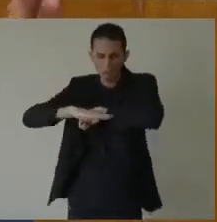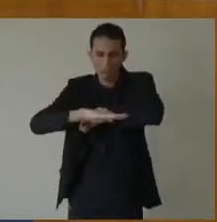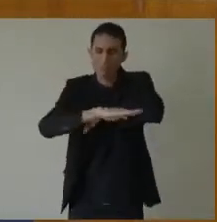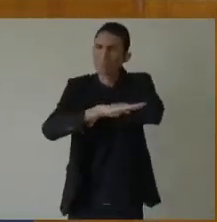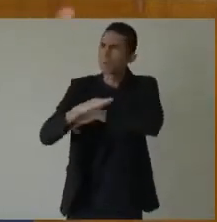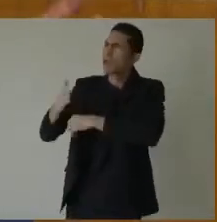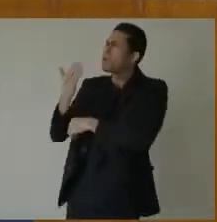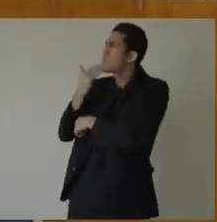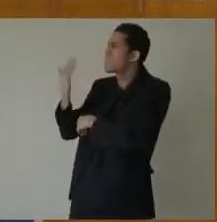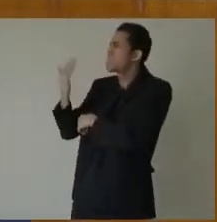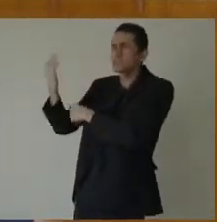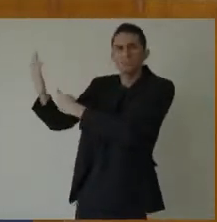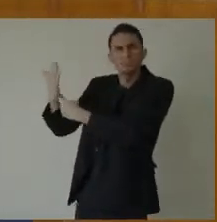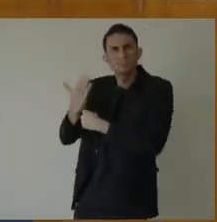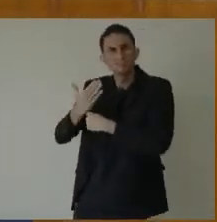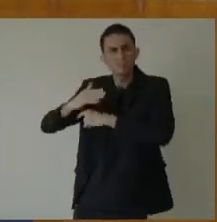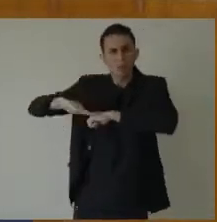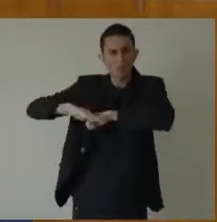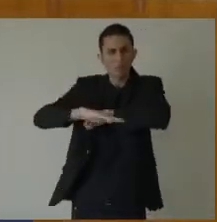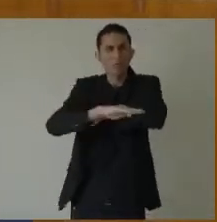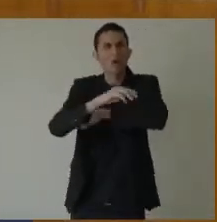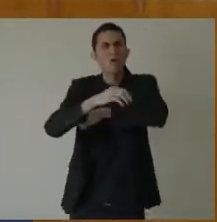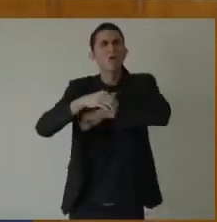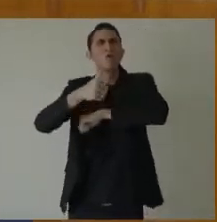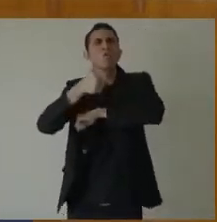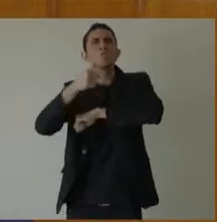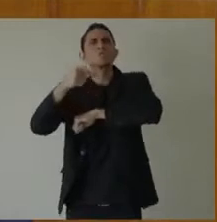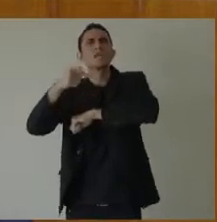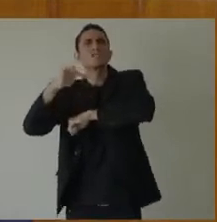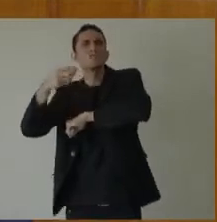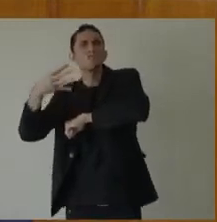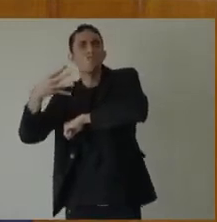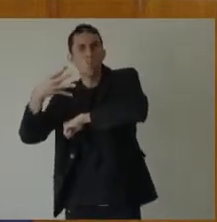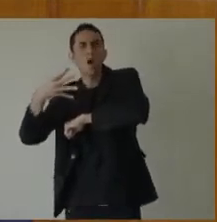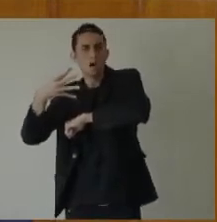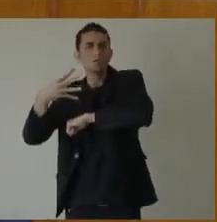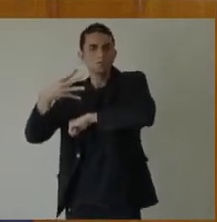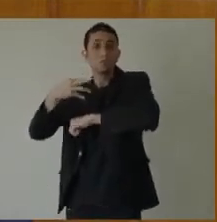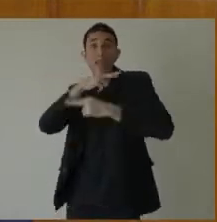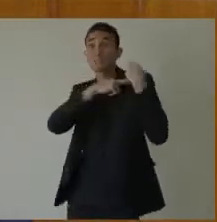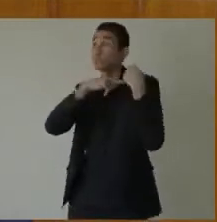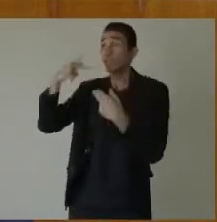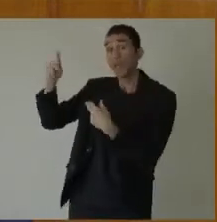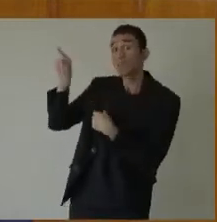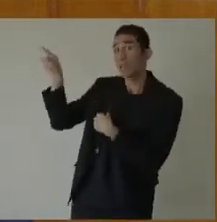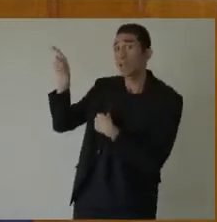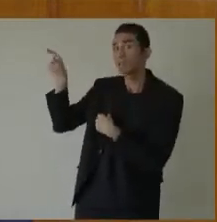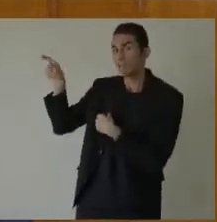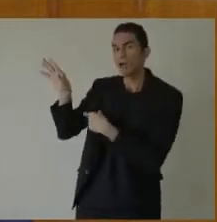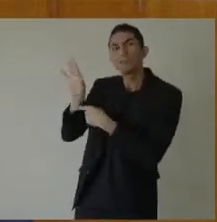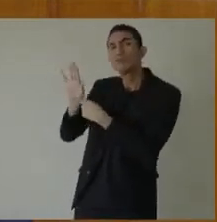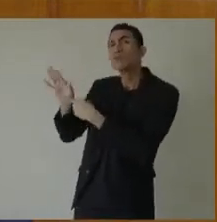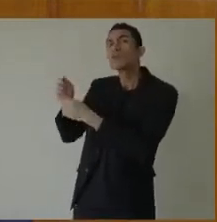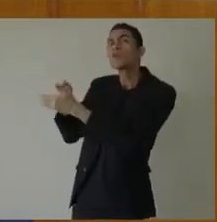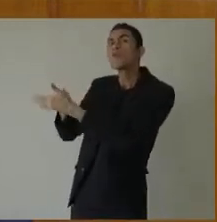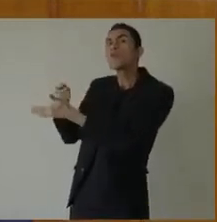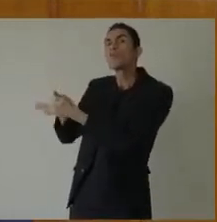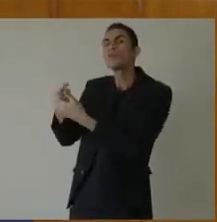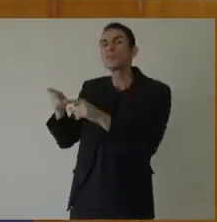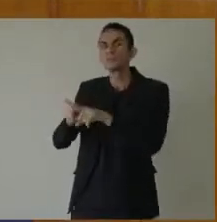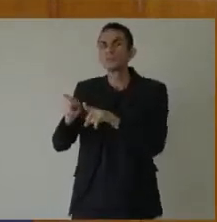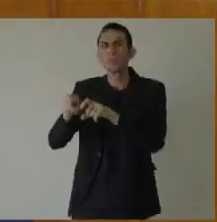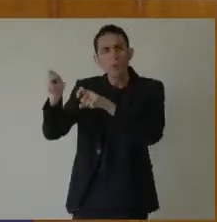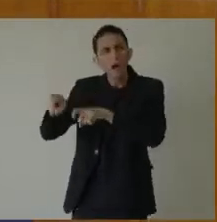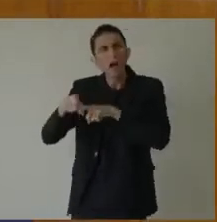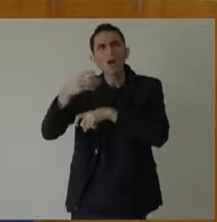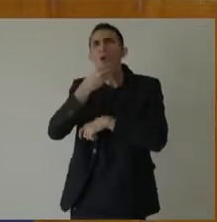infraestrutura dos interiores e vou dar dignidade ao homem do campo. Mas para isso também, você meu amigo, homem do campo,